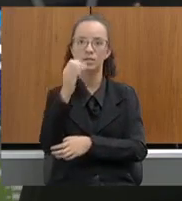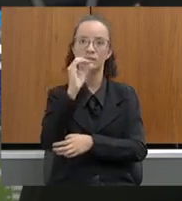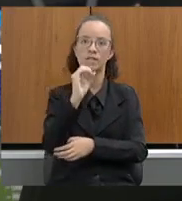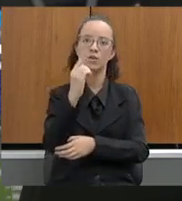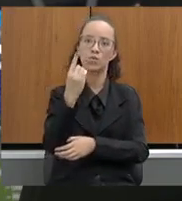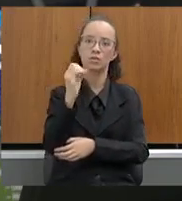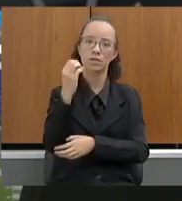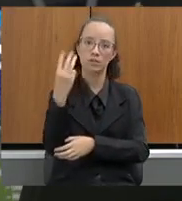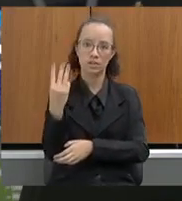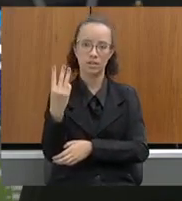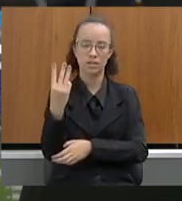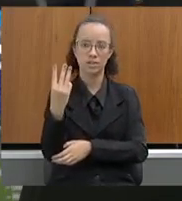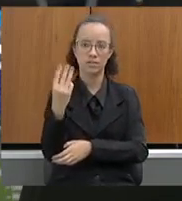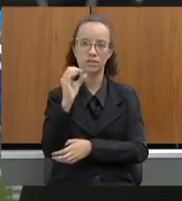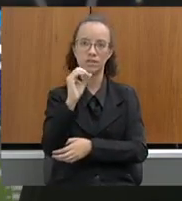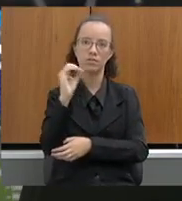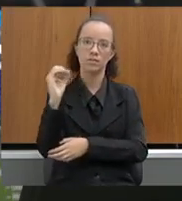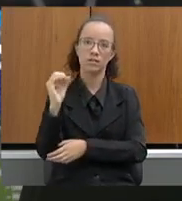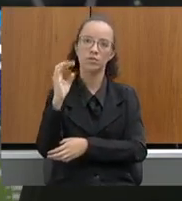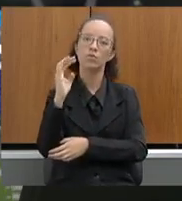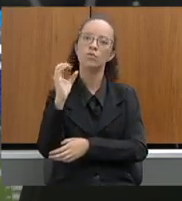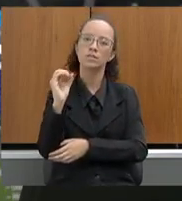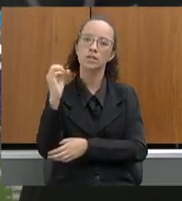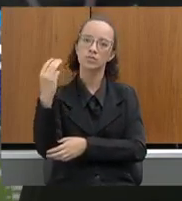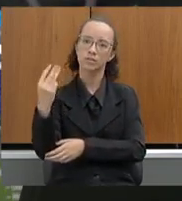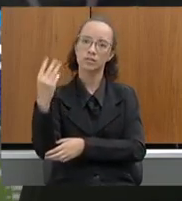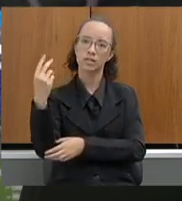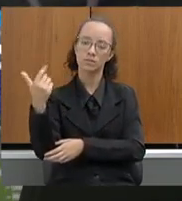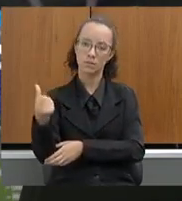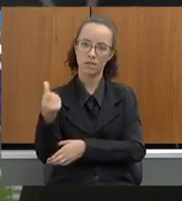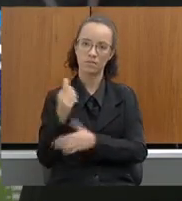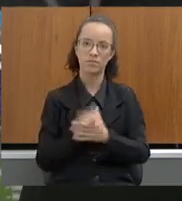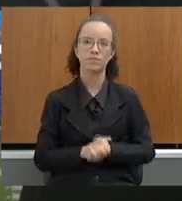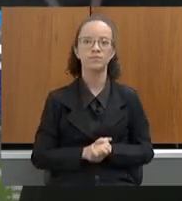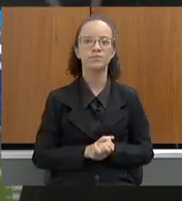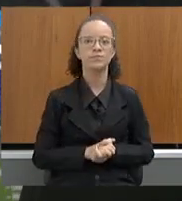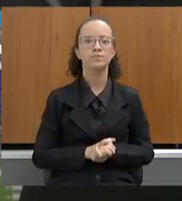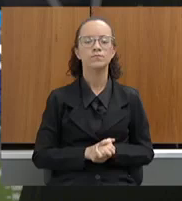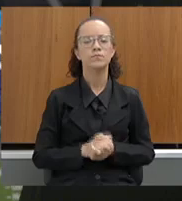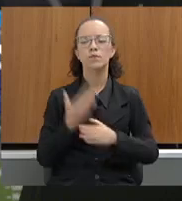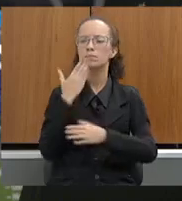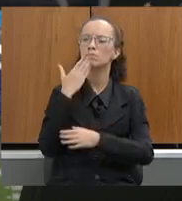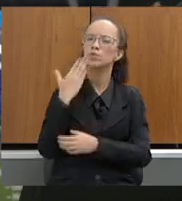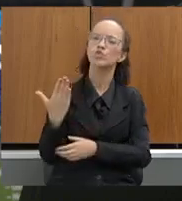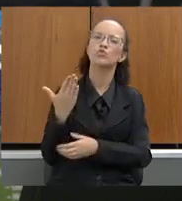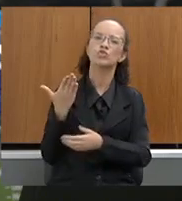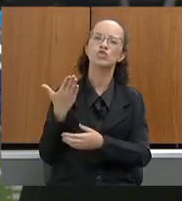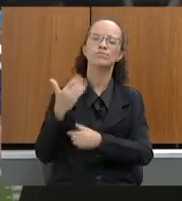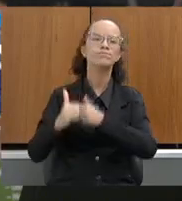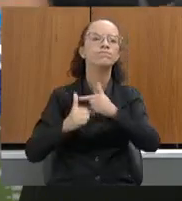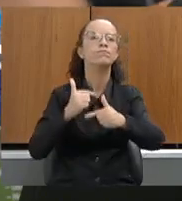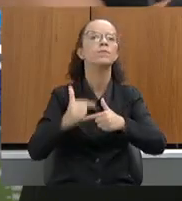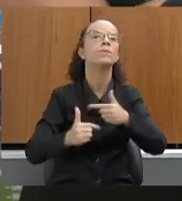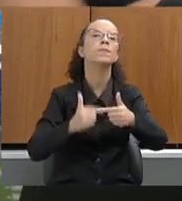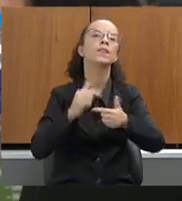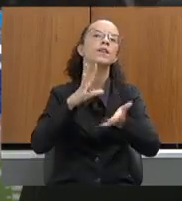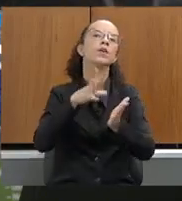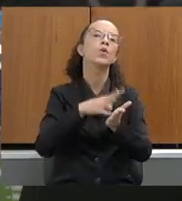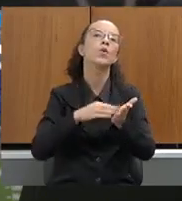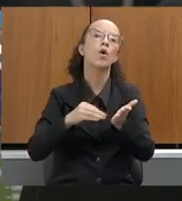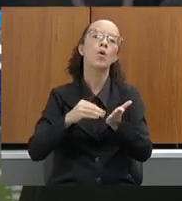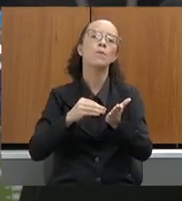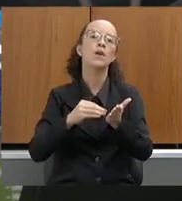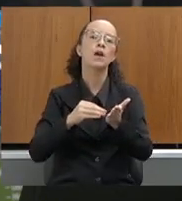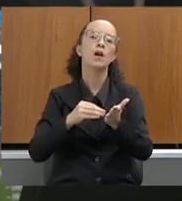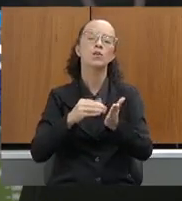-003-00-00336. Pedindo de providência para a cópia integral do processo SEI nº 13